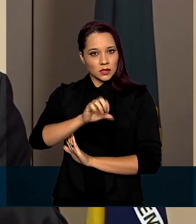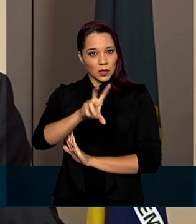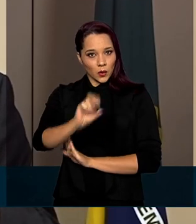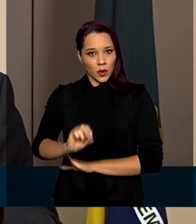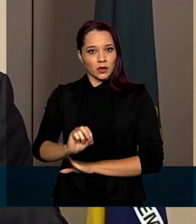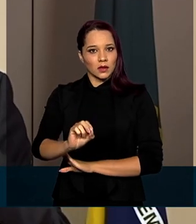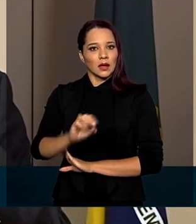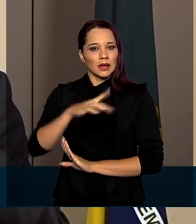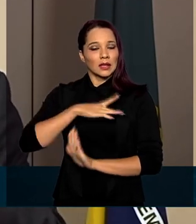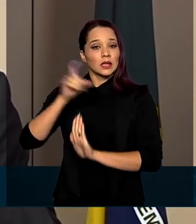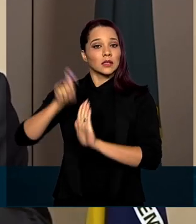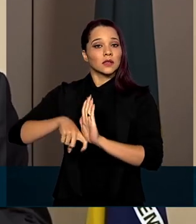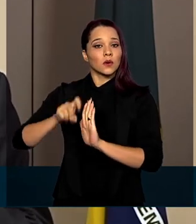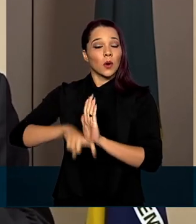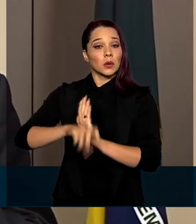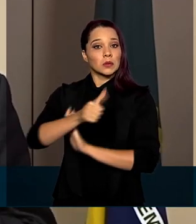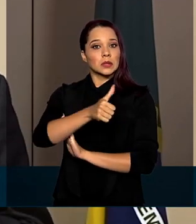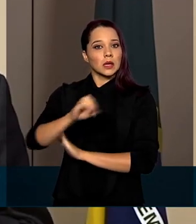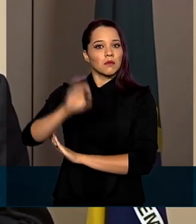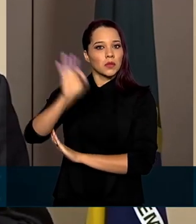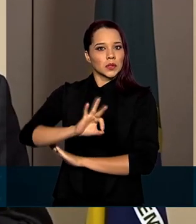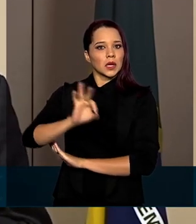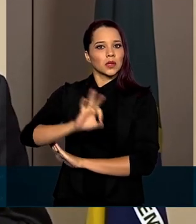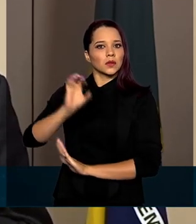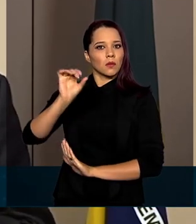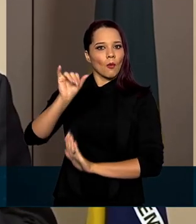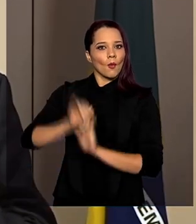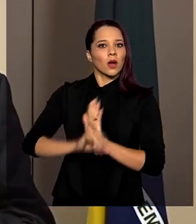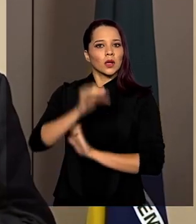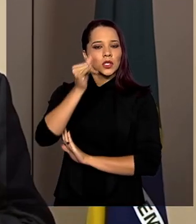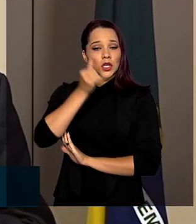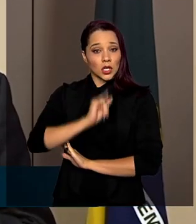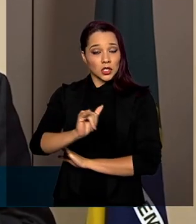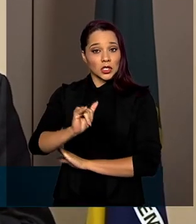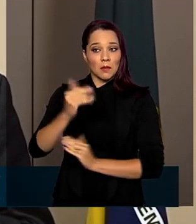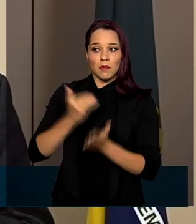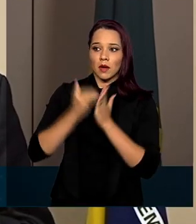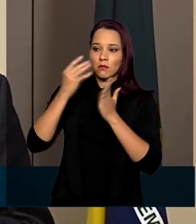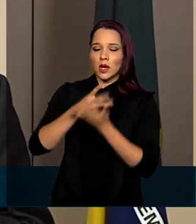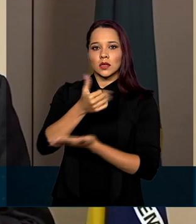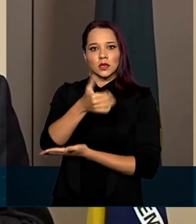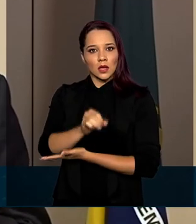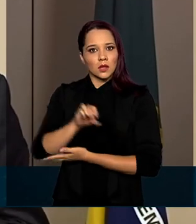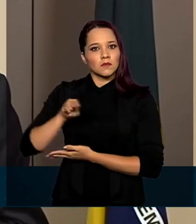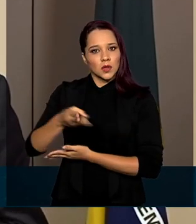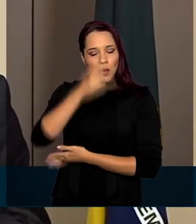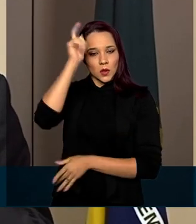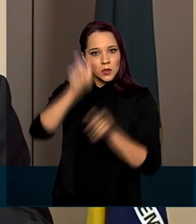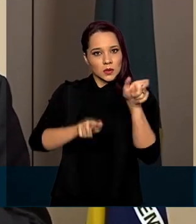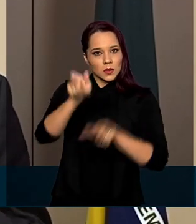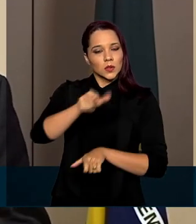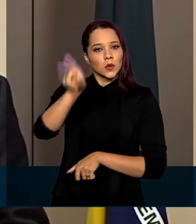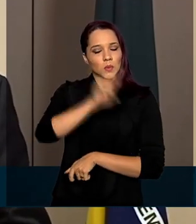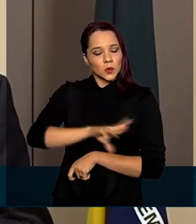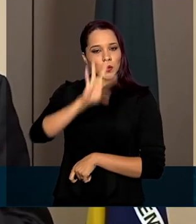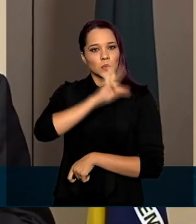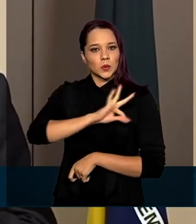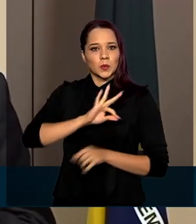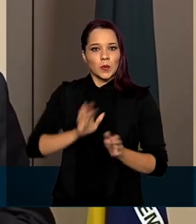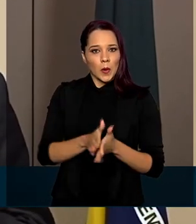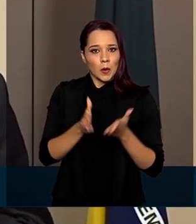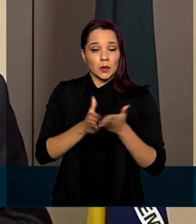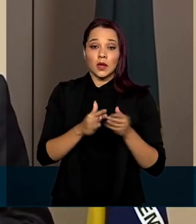concedeu desconto de 100% nas tarifas de energia para mais de 10 milhões de consumidores de baixa renda